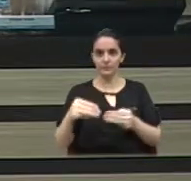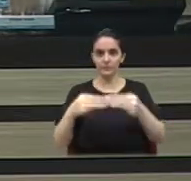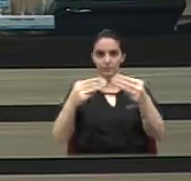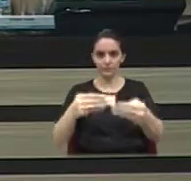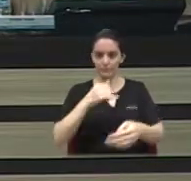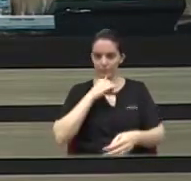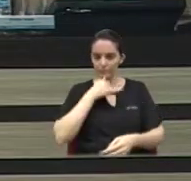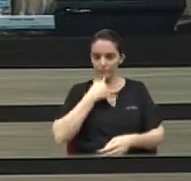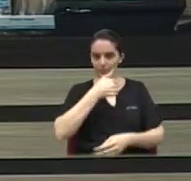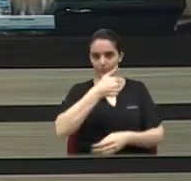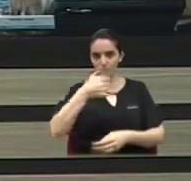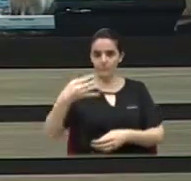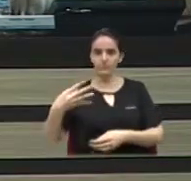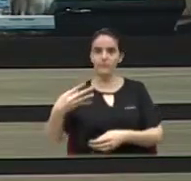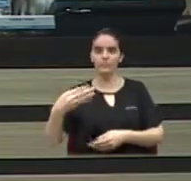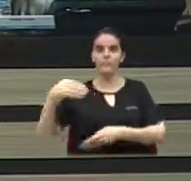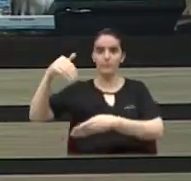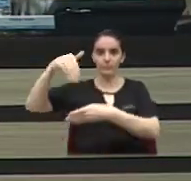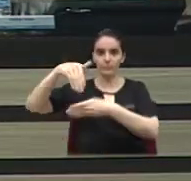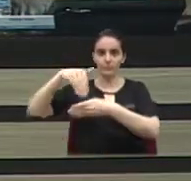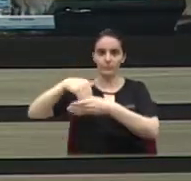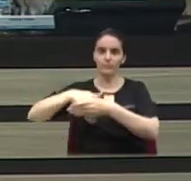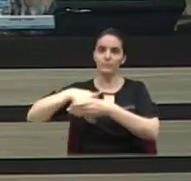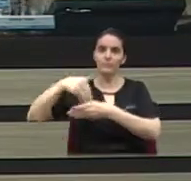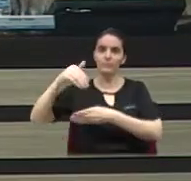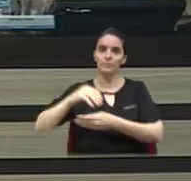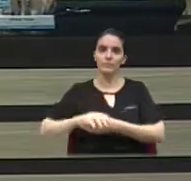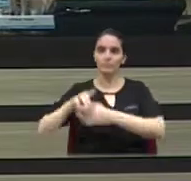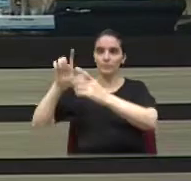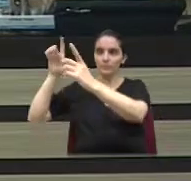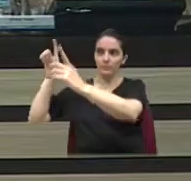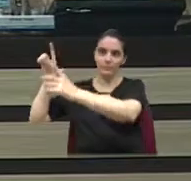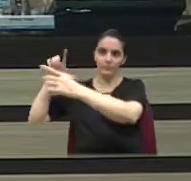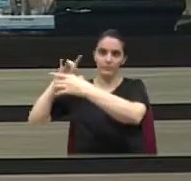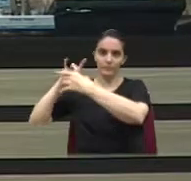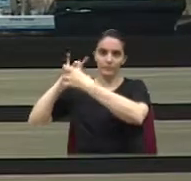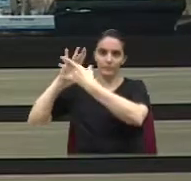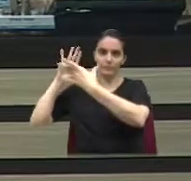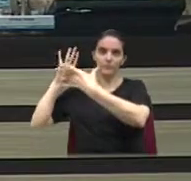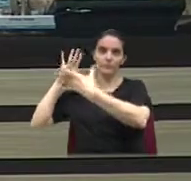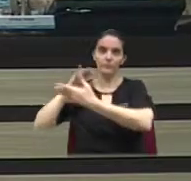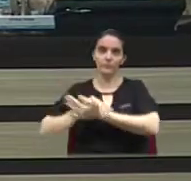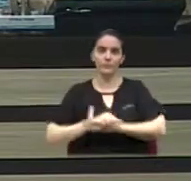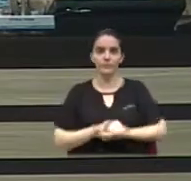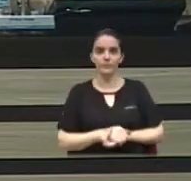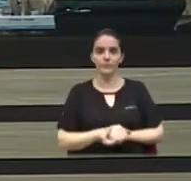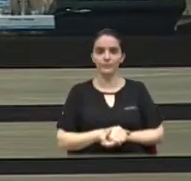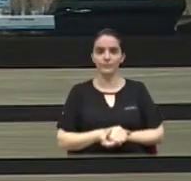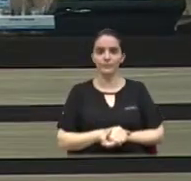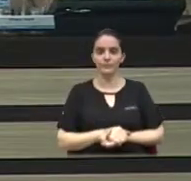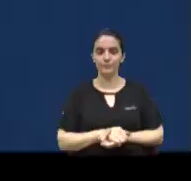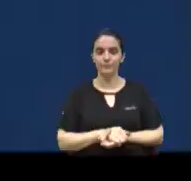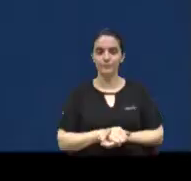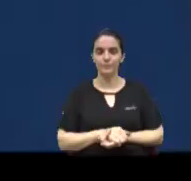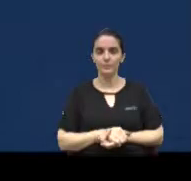114, ela vai a votação e o painel de votação está aberto. Senhores vereadores.